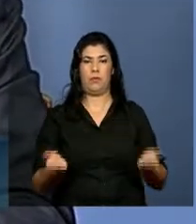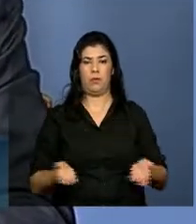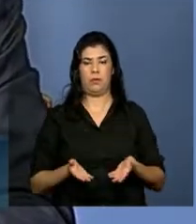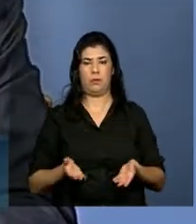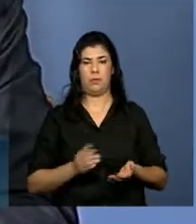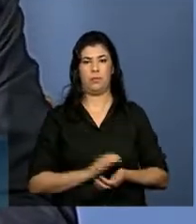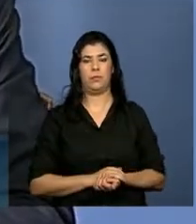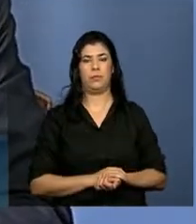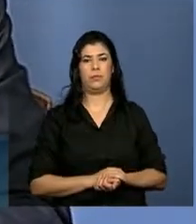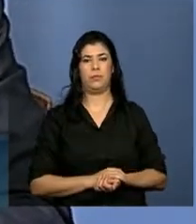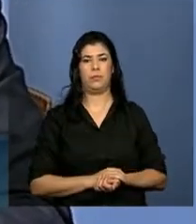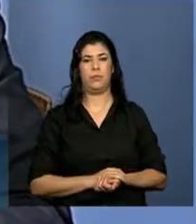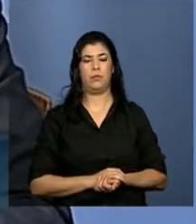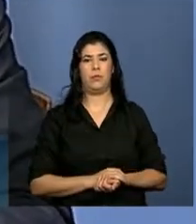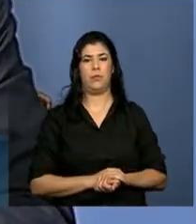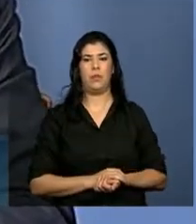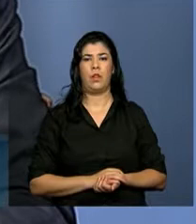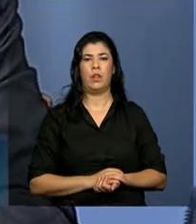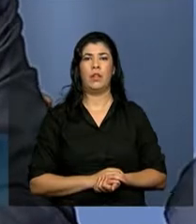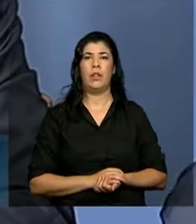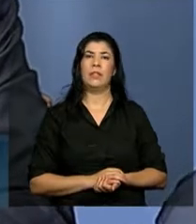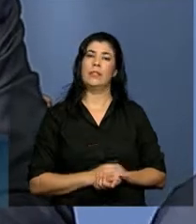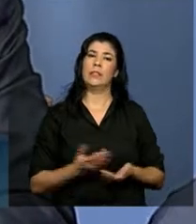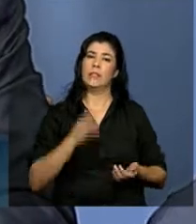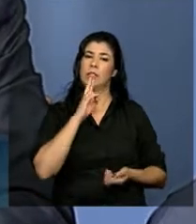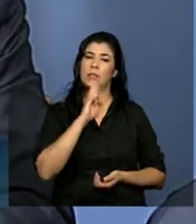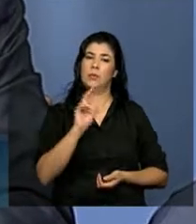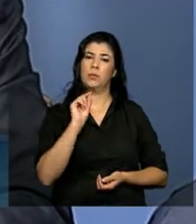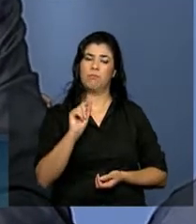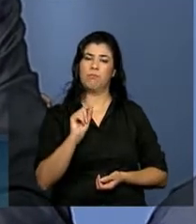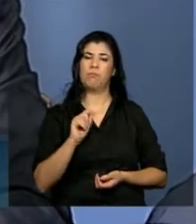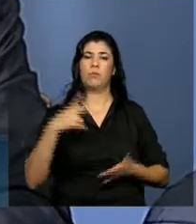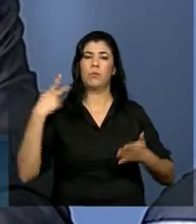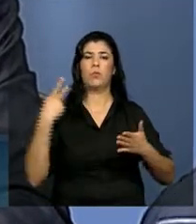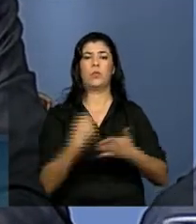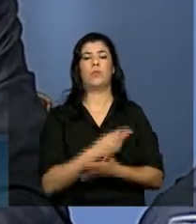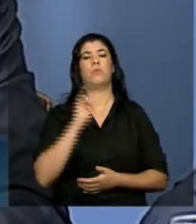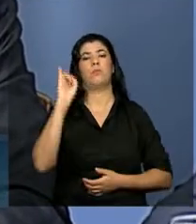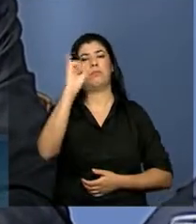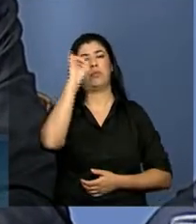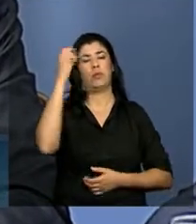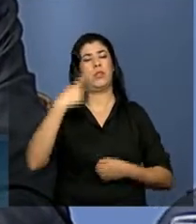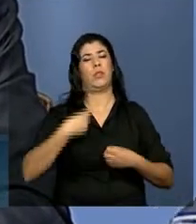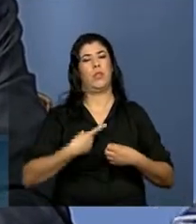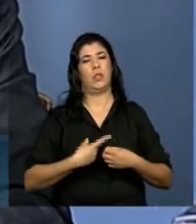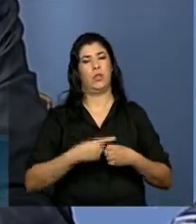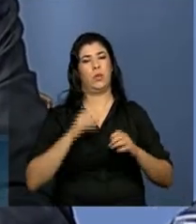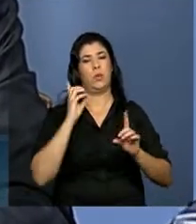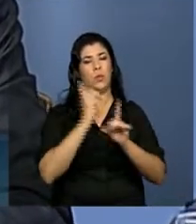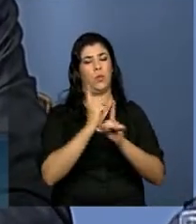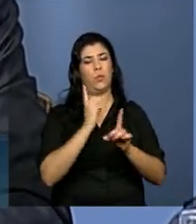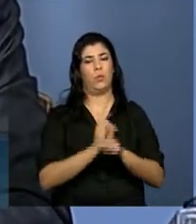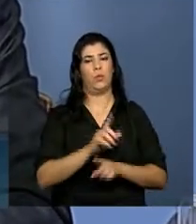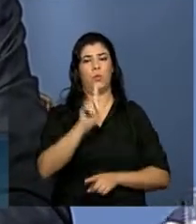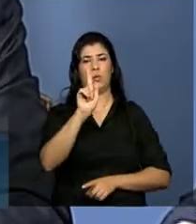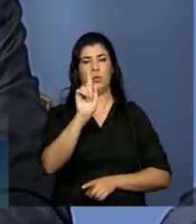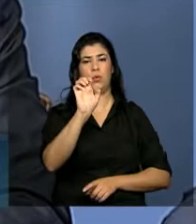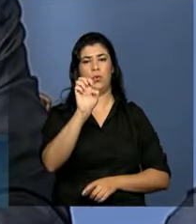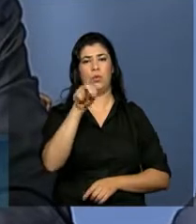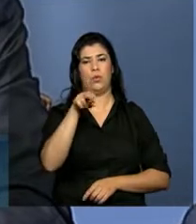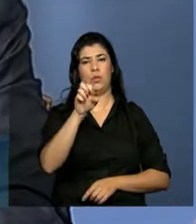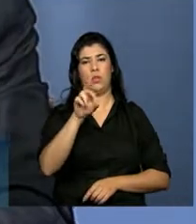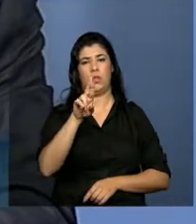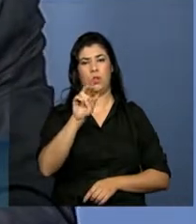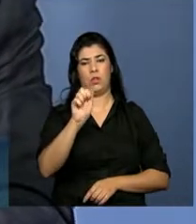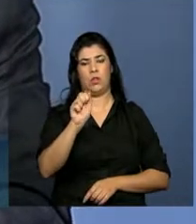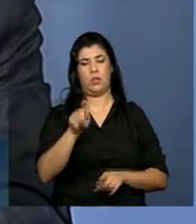Nós estamos num momento muito importante, eu acho, em Genebra, quando no diálogo que